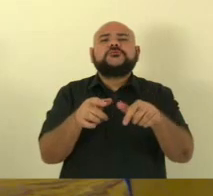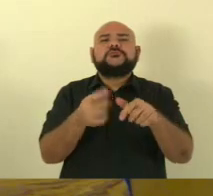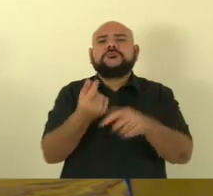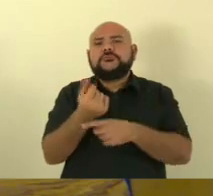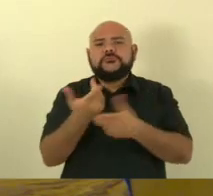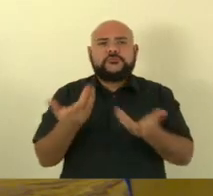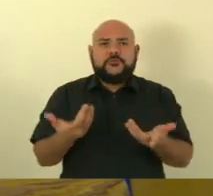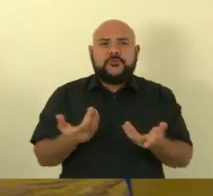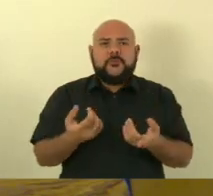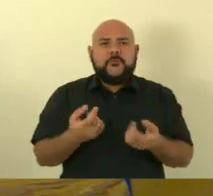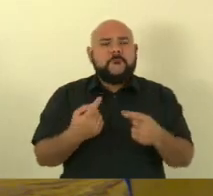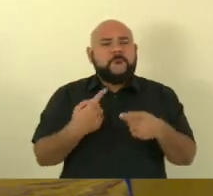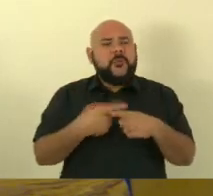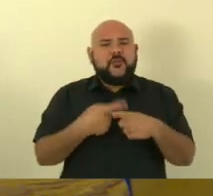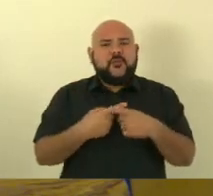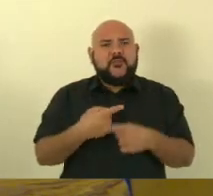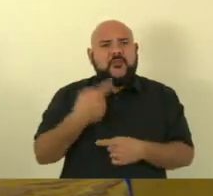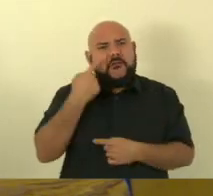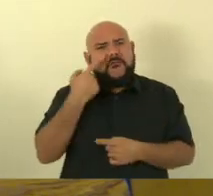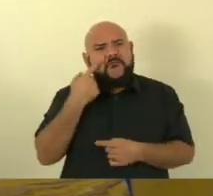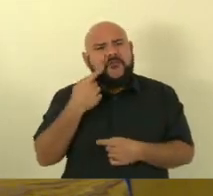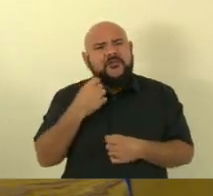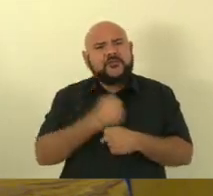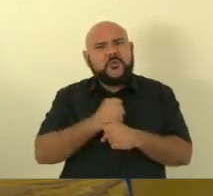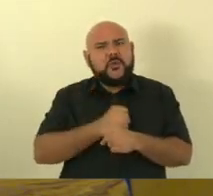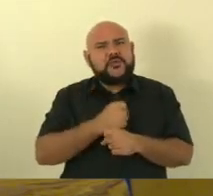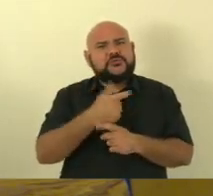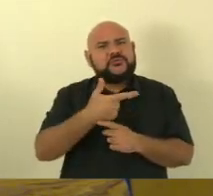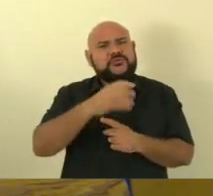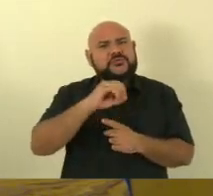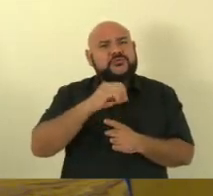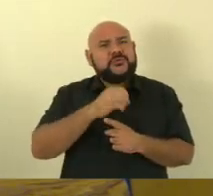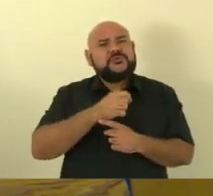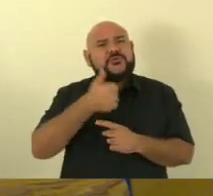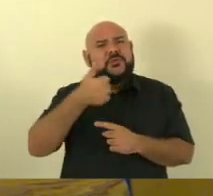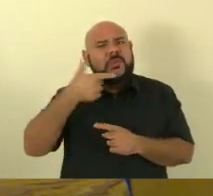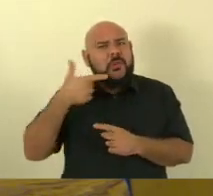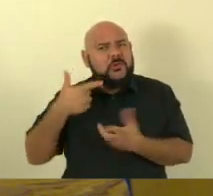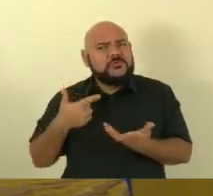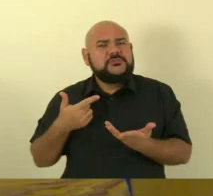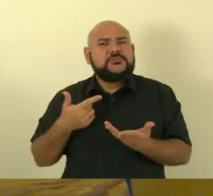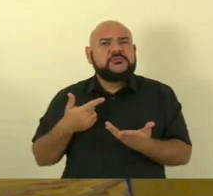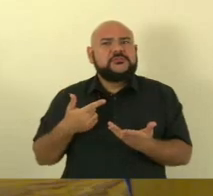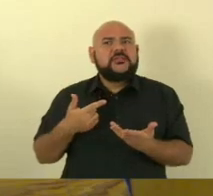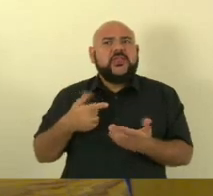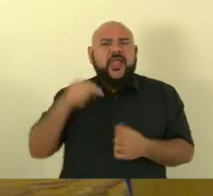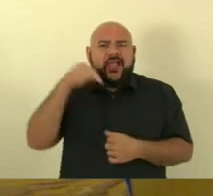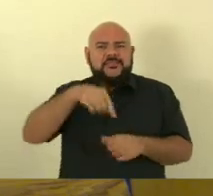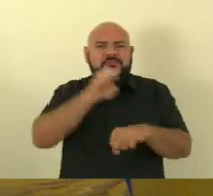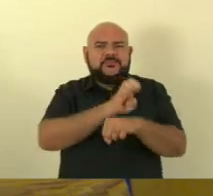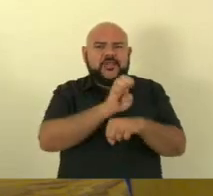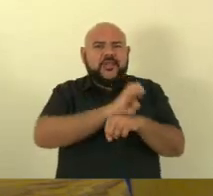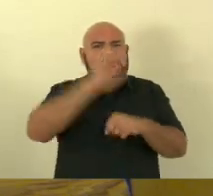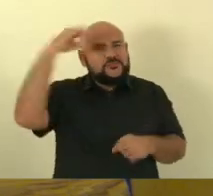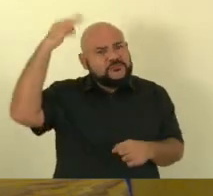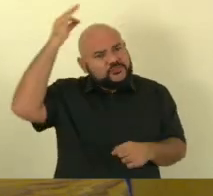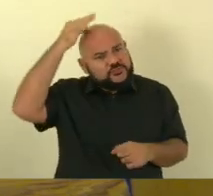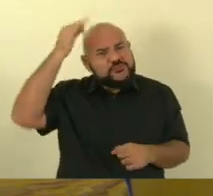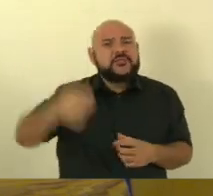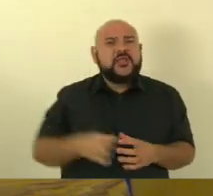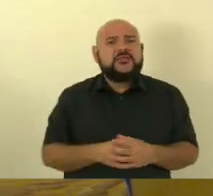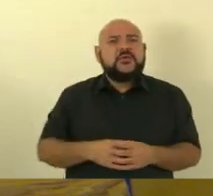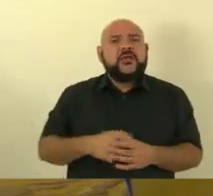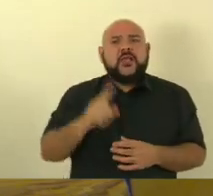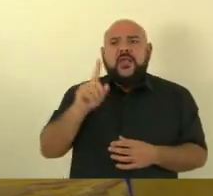eu vejo desde 2002 essa história de que o espírito santo é o estado classe A que o espírito santo é o estado maravilhoso